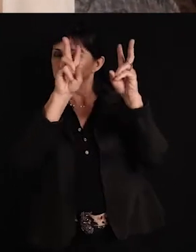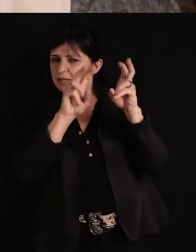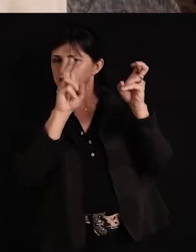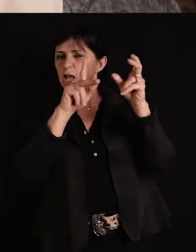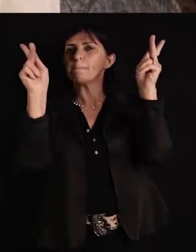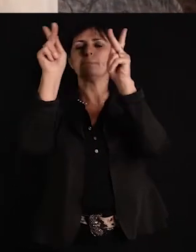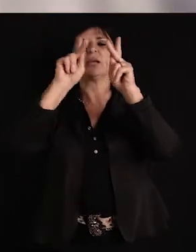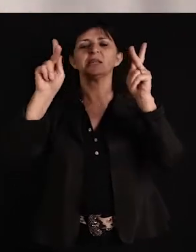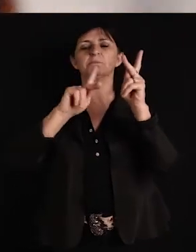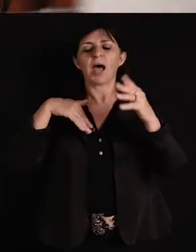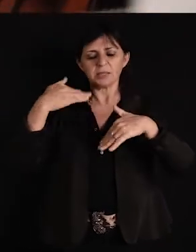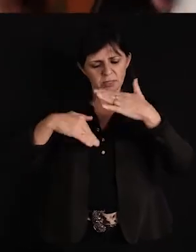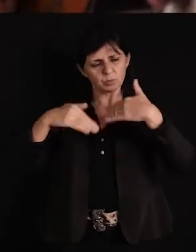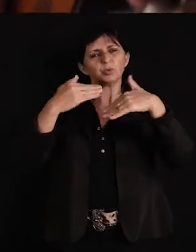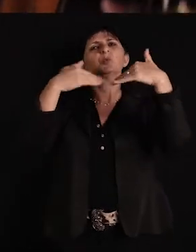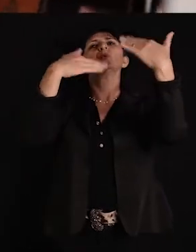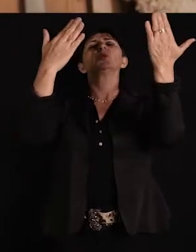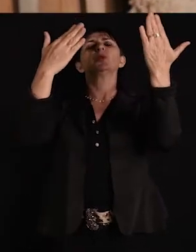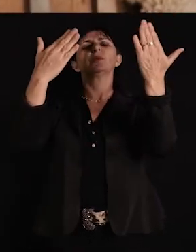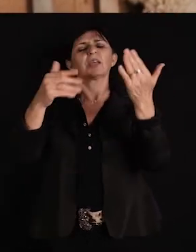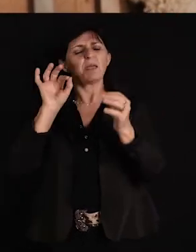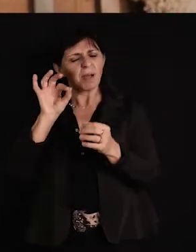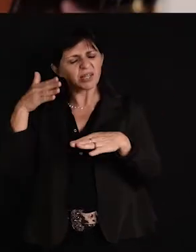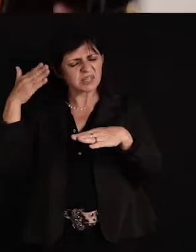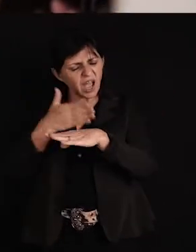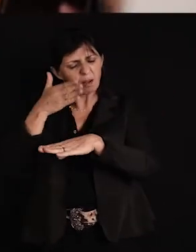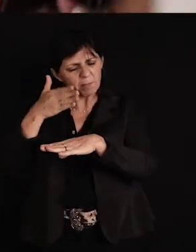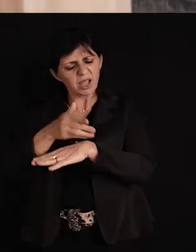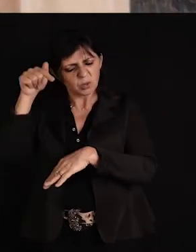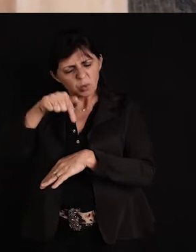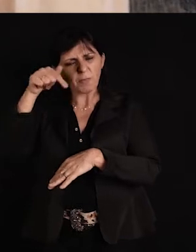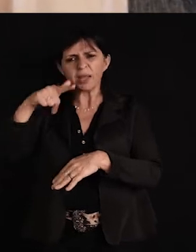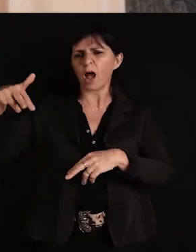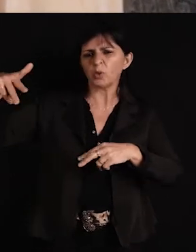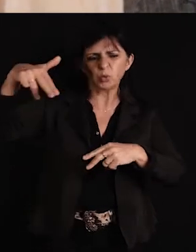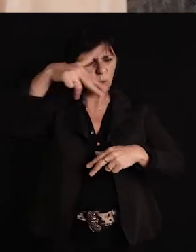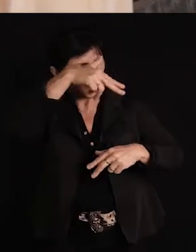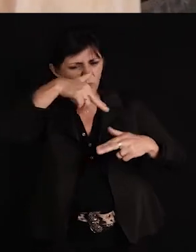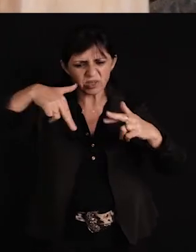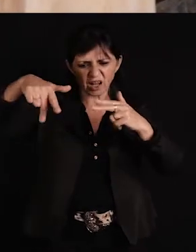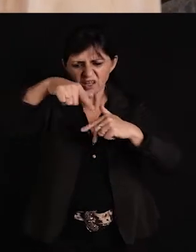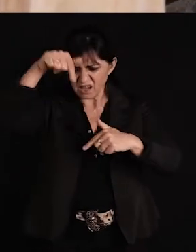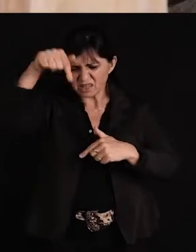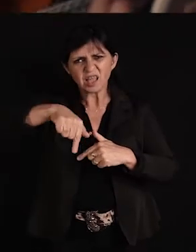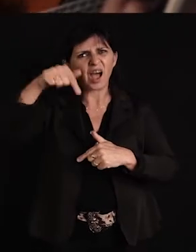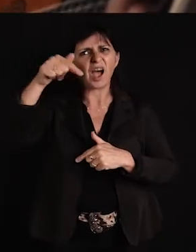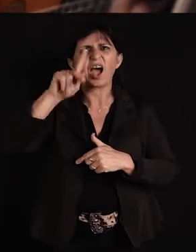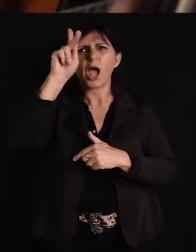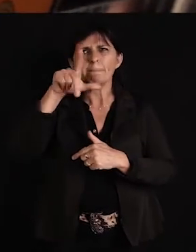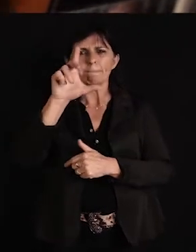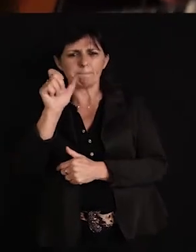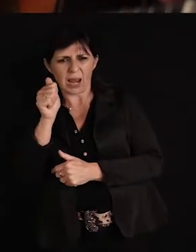paz e prosperidade. Quem passar pelo Planalto com certeza,